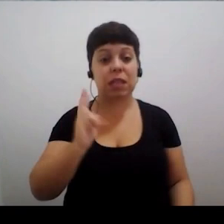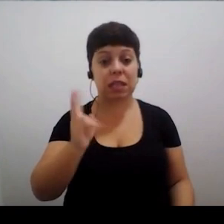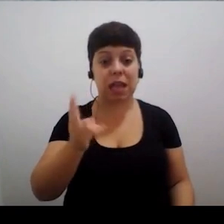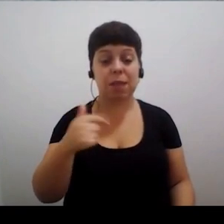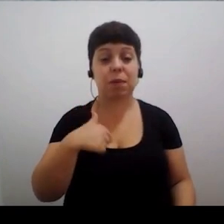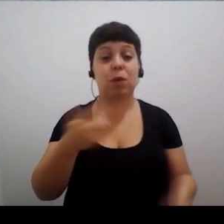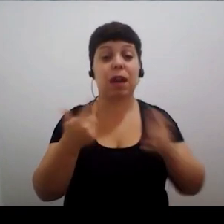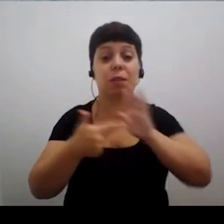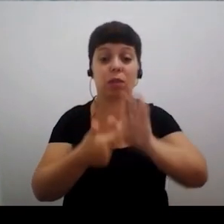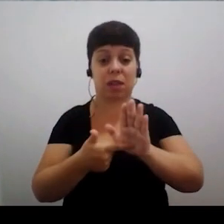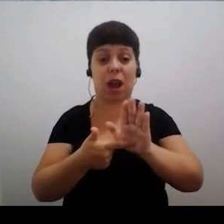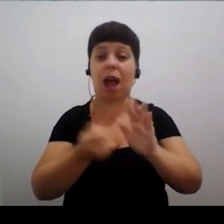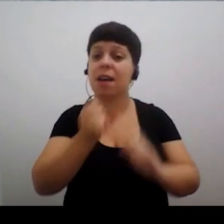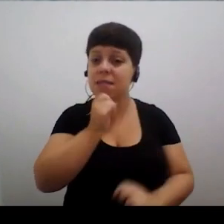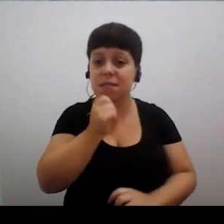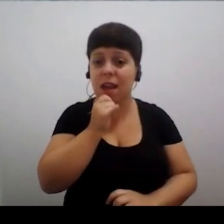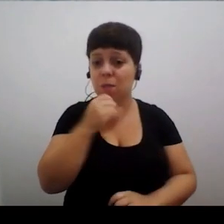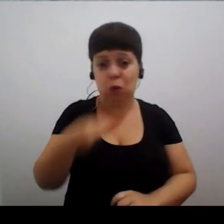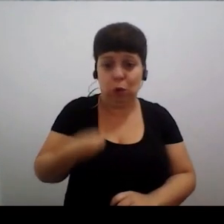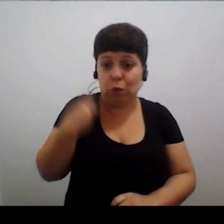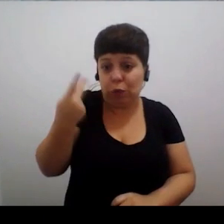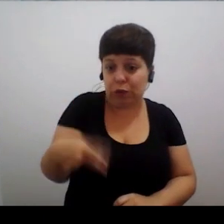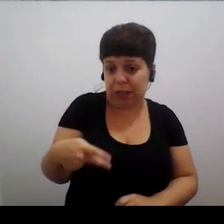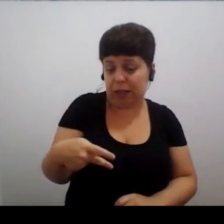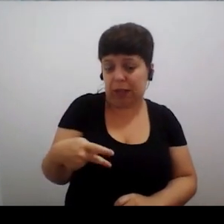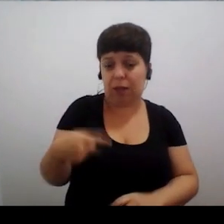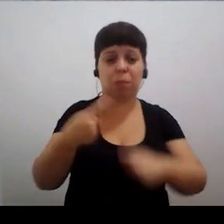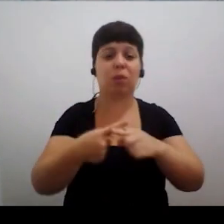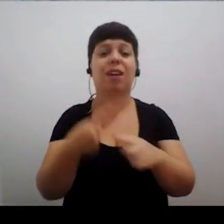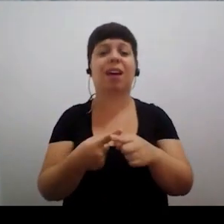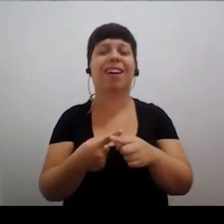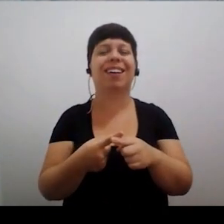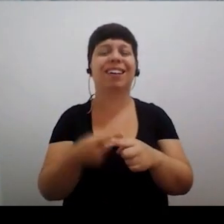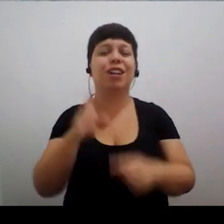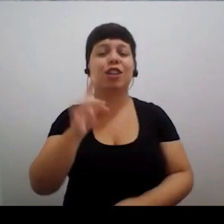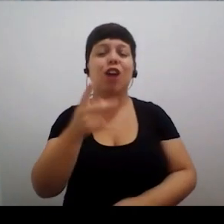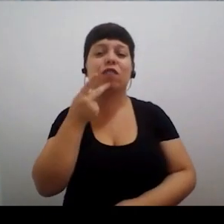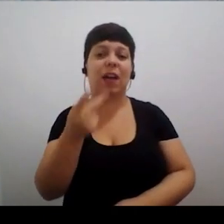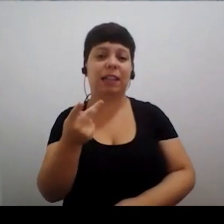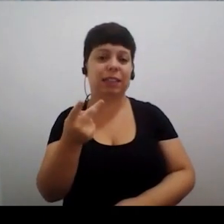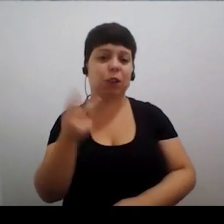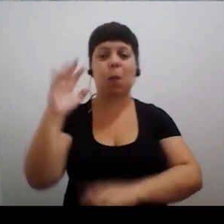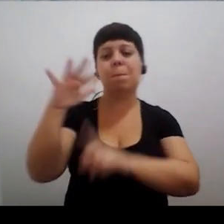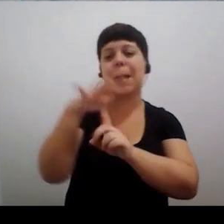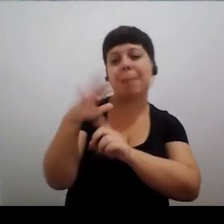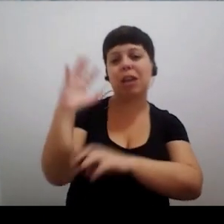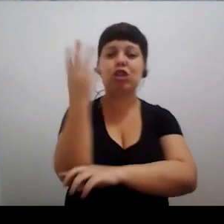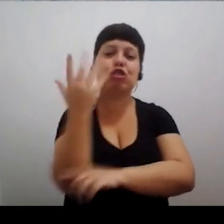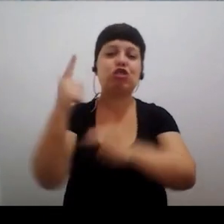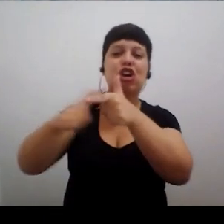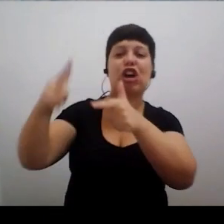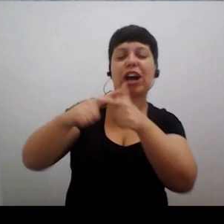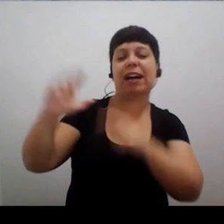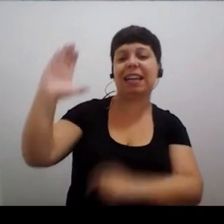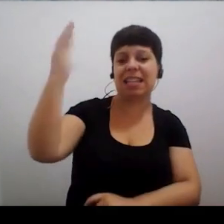E aí eu sempre trago, sempre quero trazer exemplos do nosso dia a dia, porque eu acho que não faz sentido também eu querer